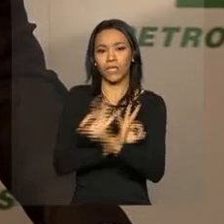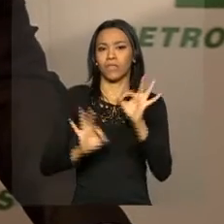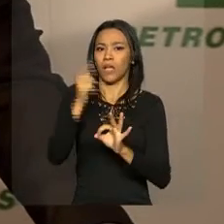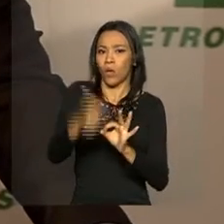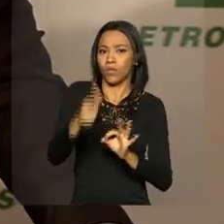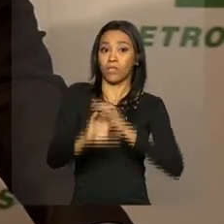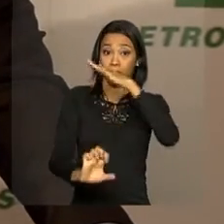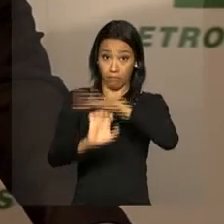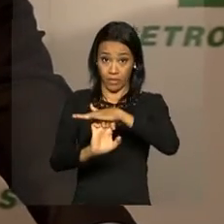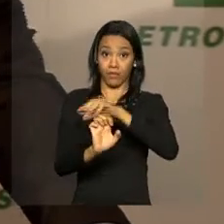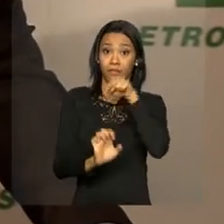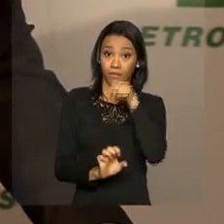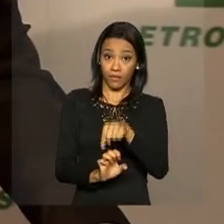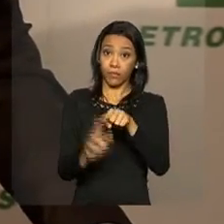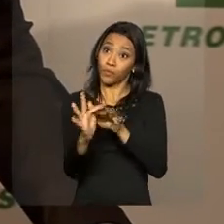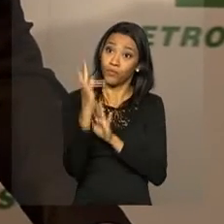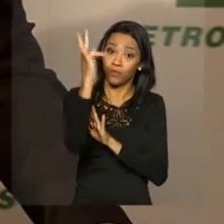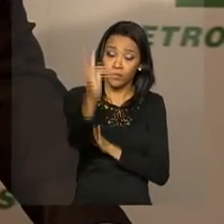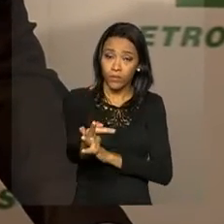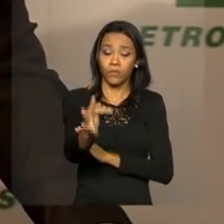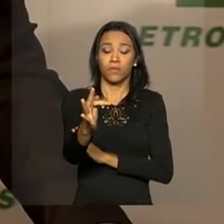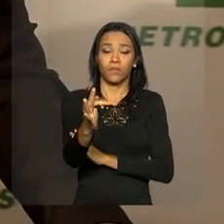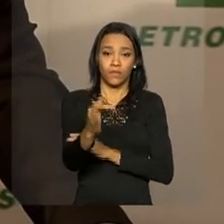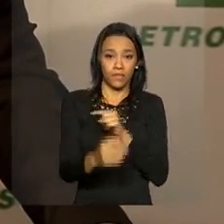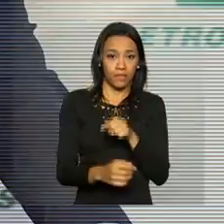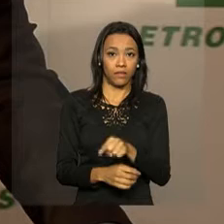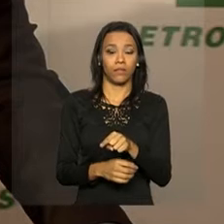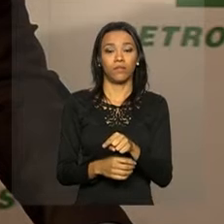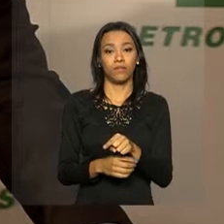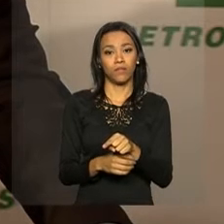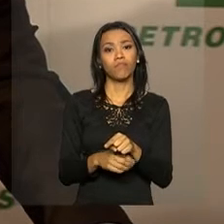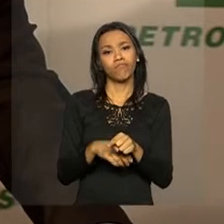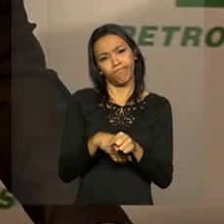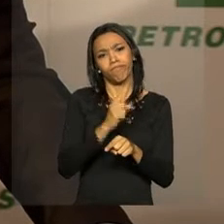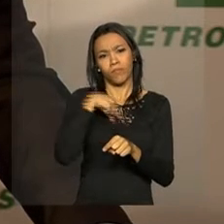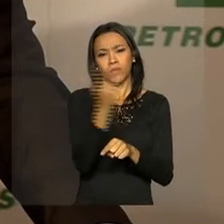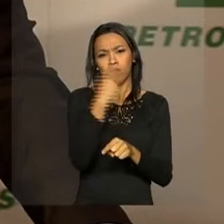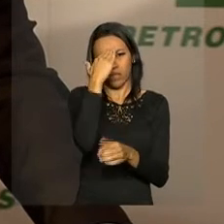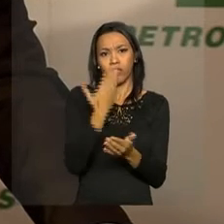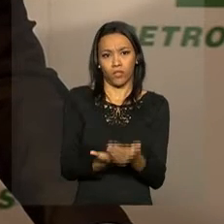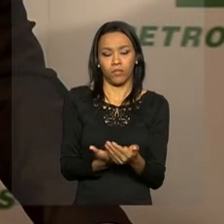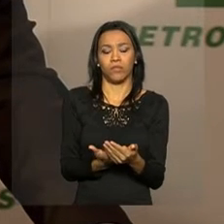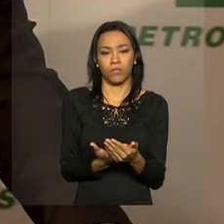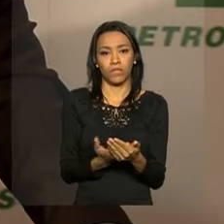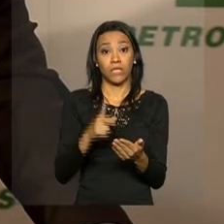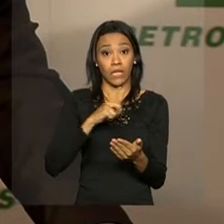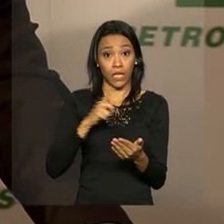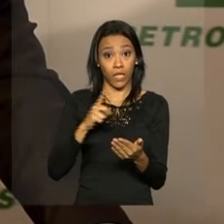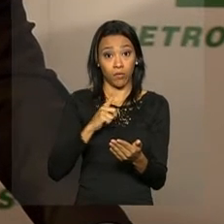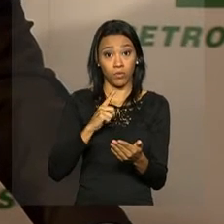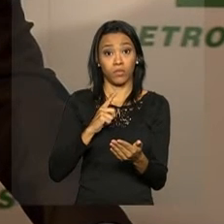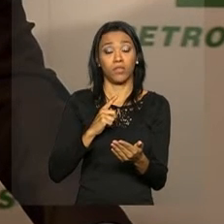importante na sua sustentação para o futuro. E isso nós acreditamos piamente. Nós temos investido